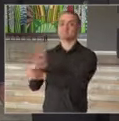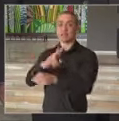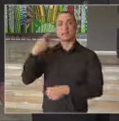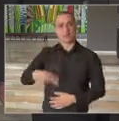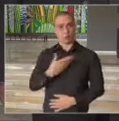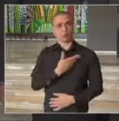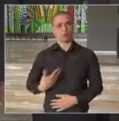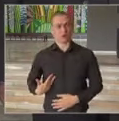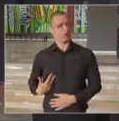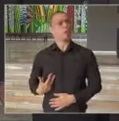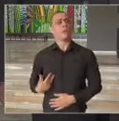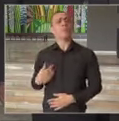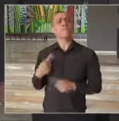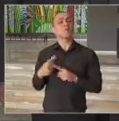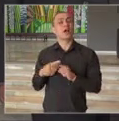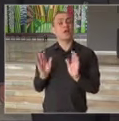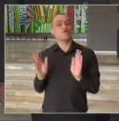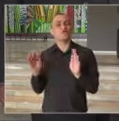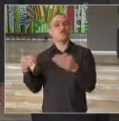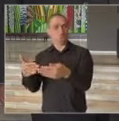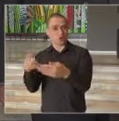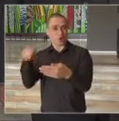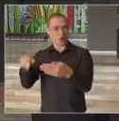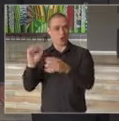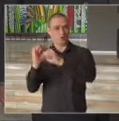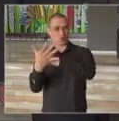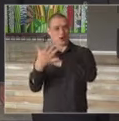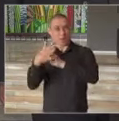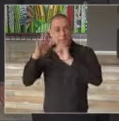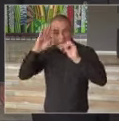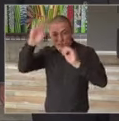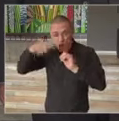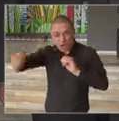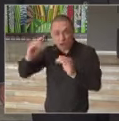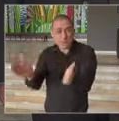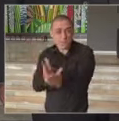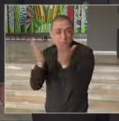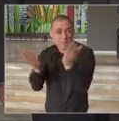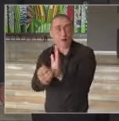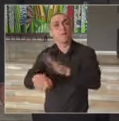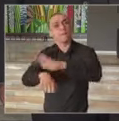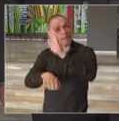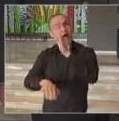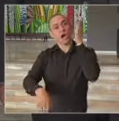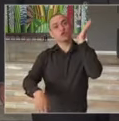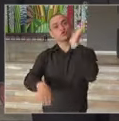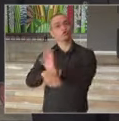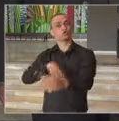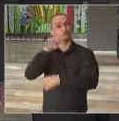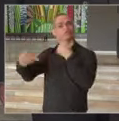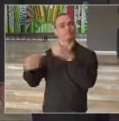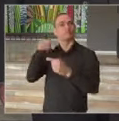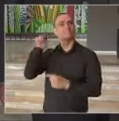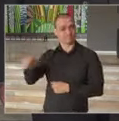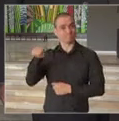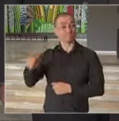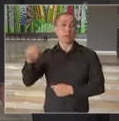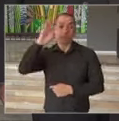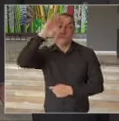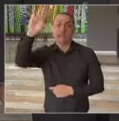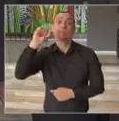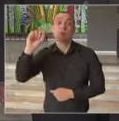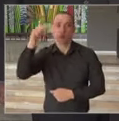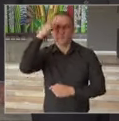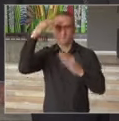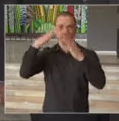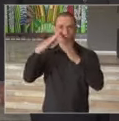Estado, justamente voltadas a essa parcela de mais baixa renda da população, sobretudo as que vivem